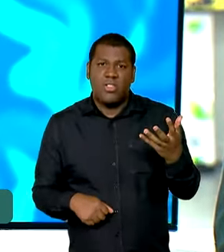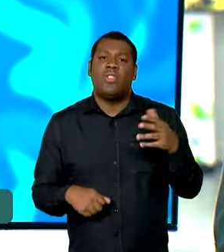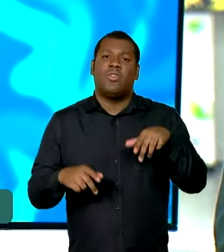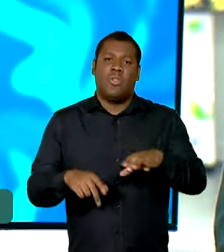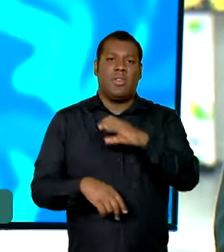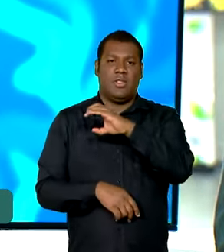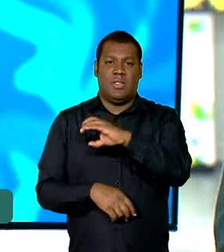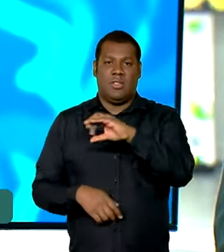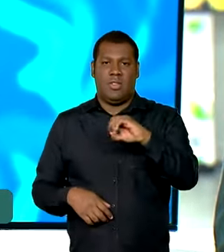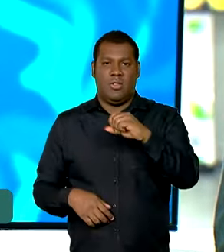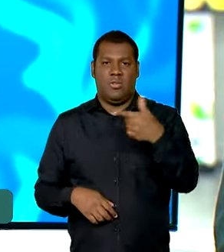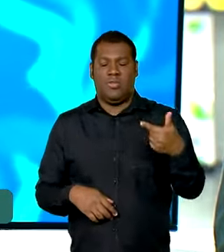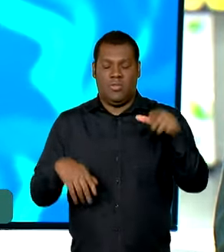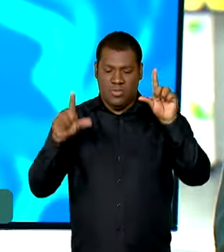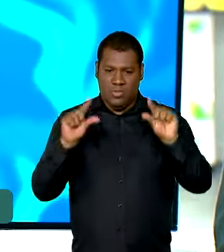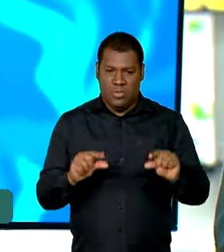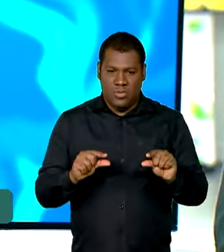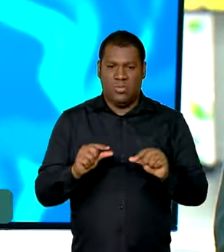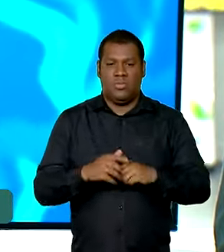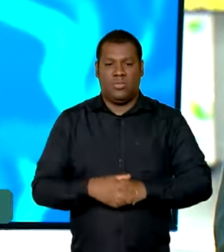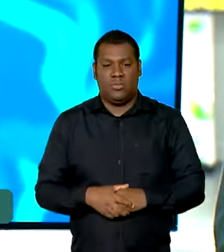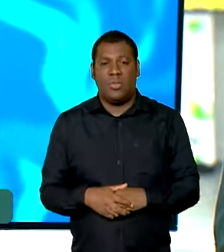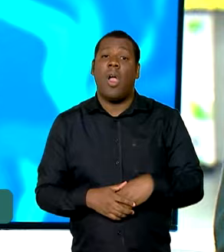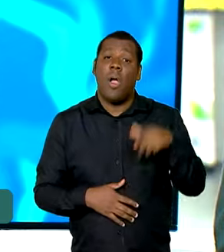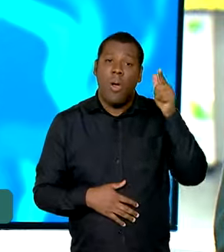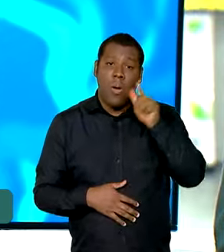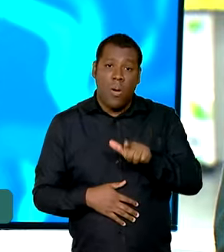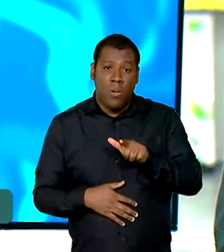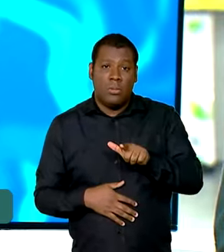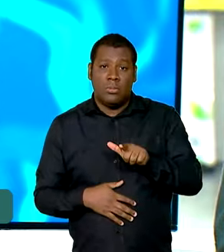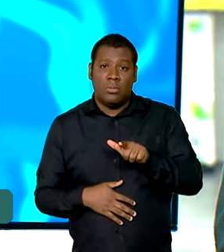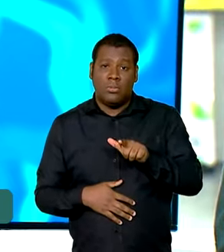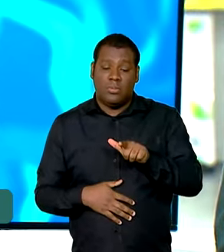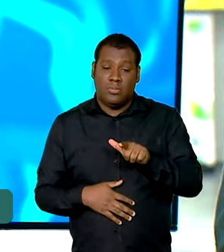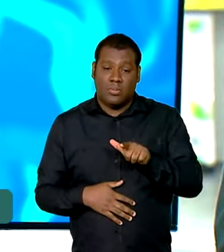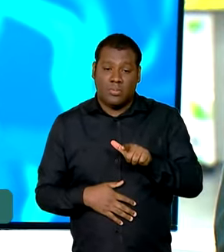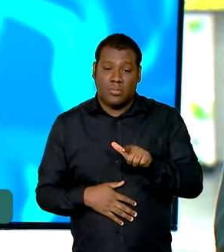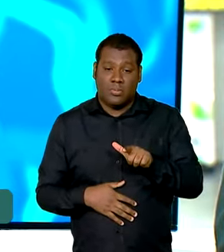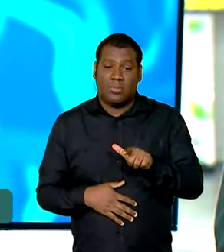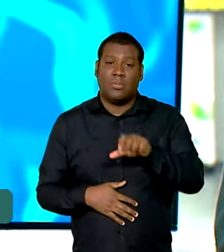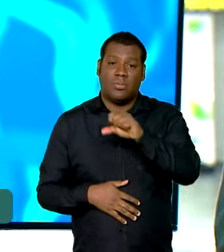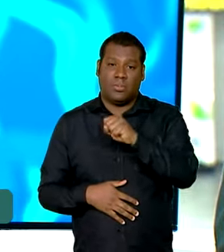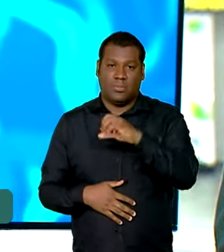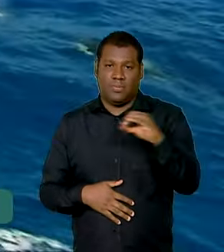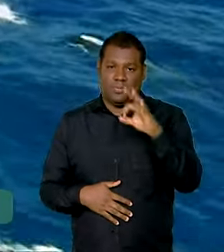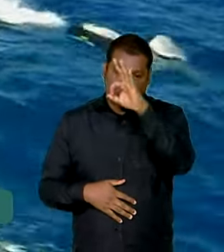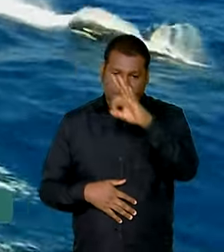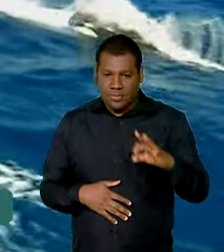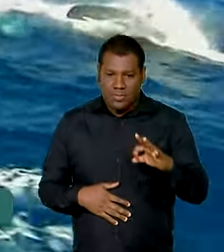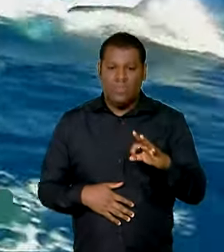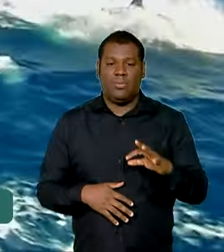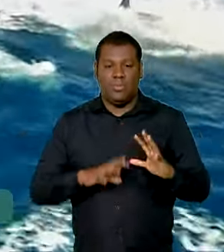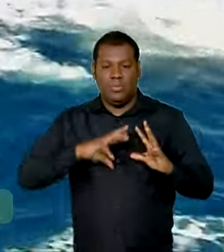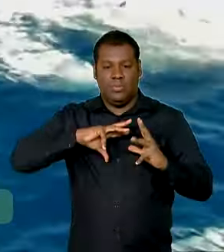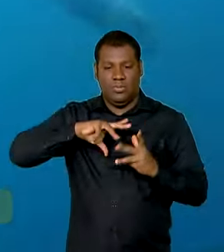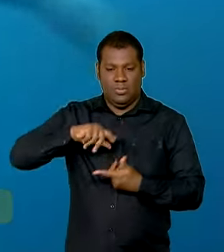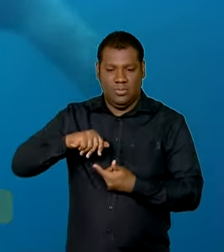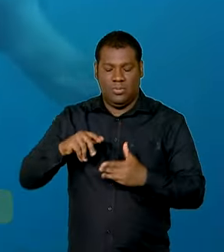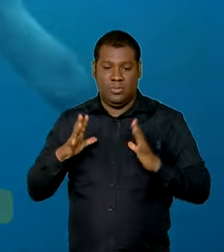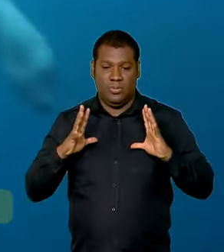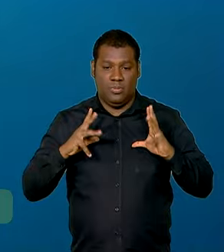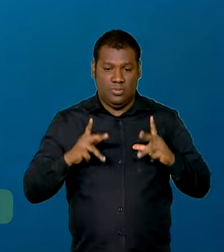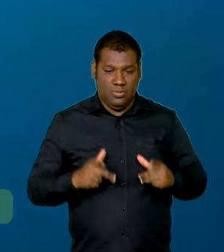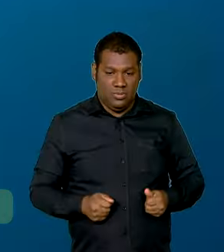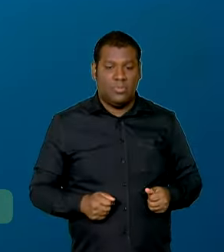eles já vão lidar com 80% das emissões globais do planeta dentre as sugestões